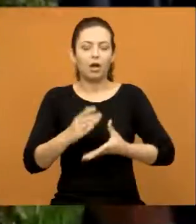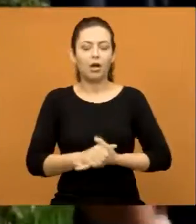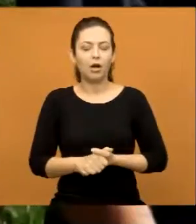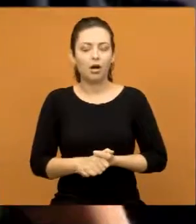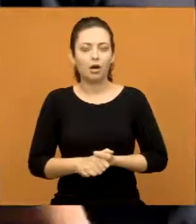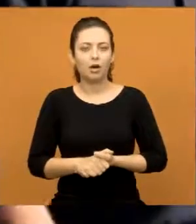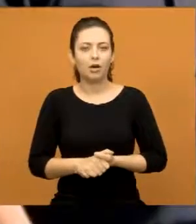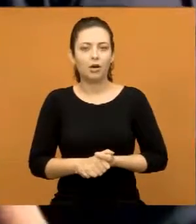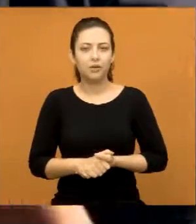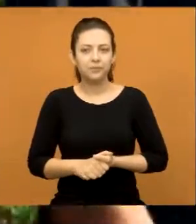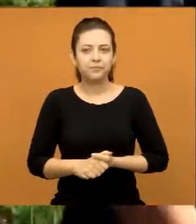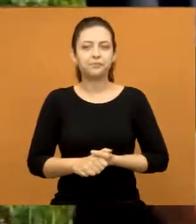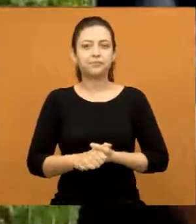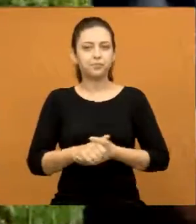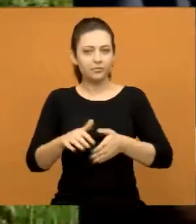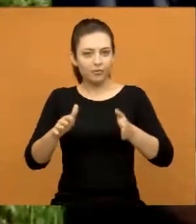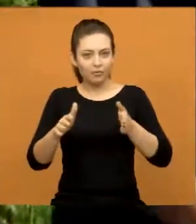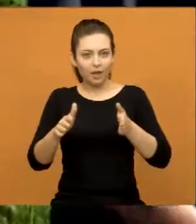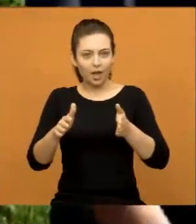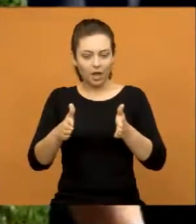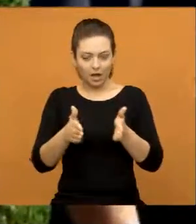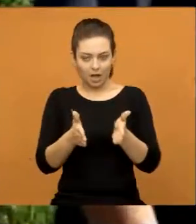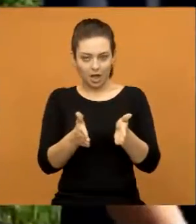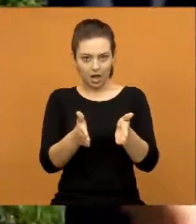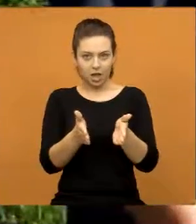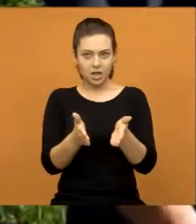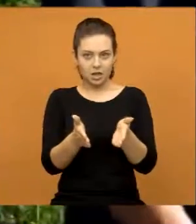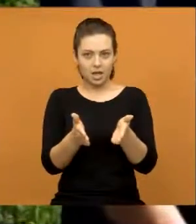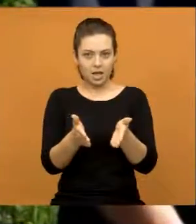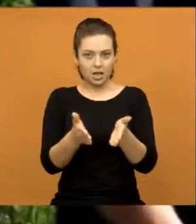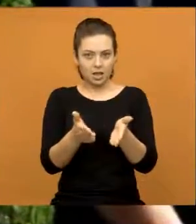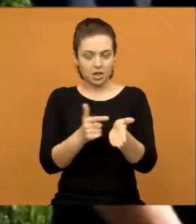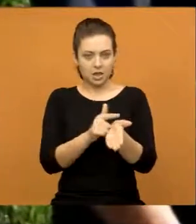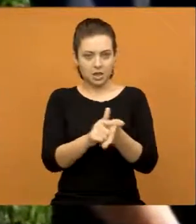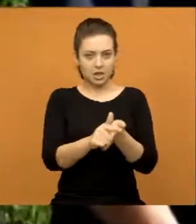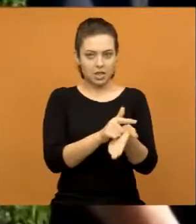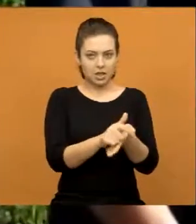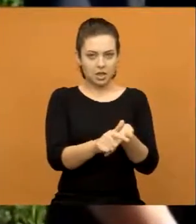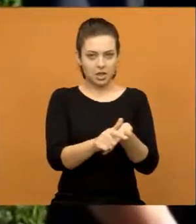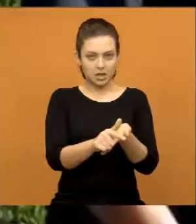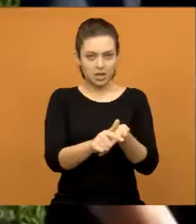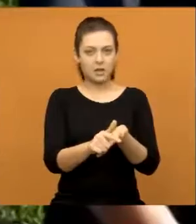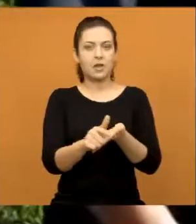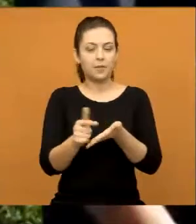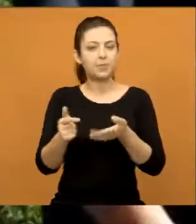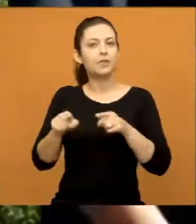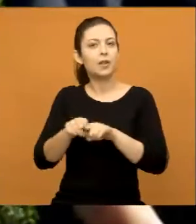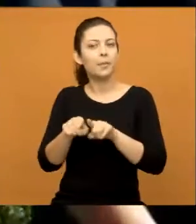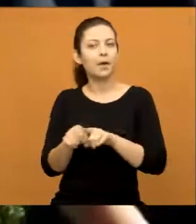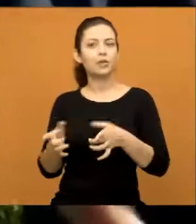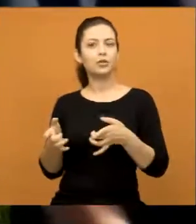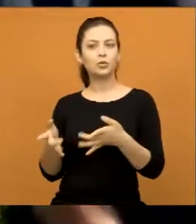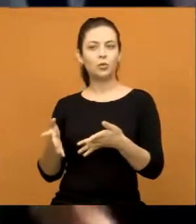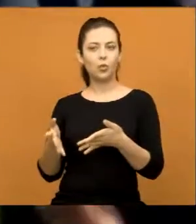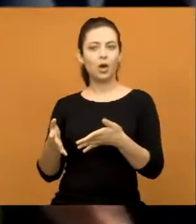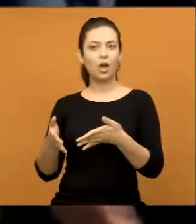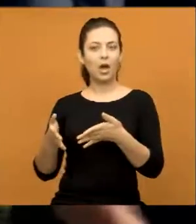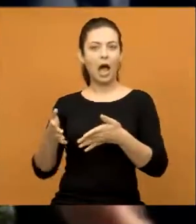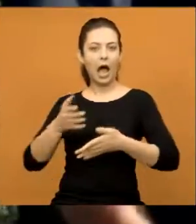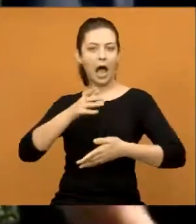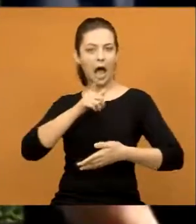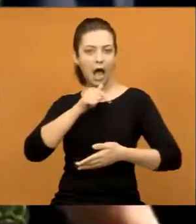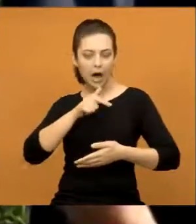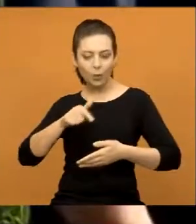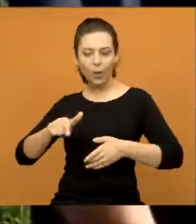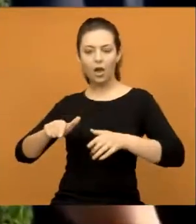Quanto a valeta, quanto o valetão aqui, além de fazer a limpeza, era jogar, fazer um jantamento d'água